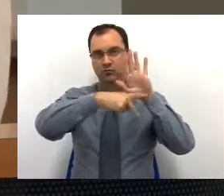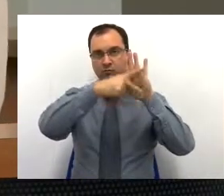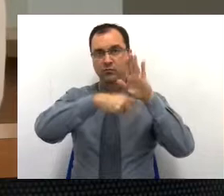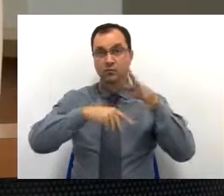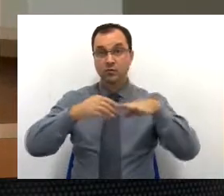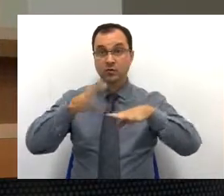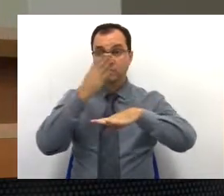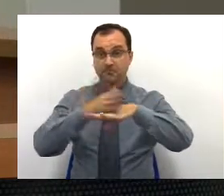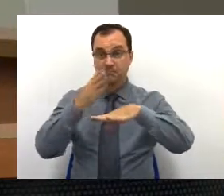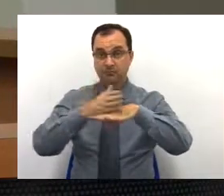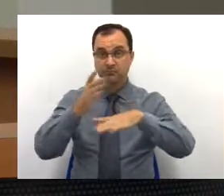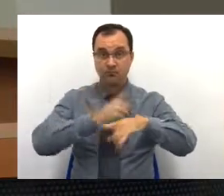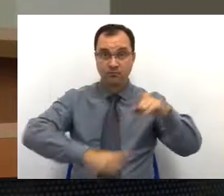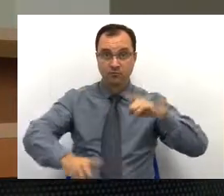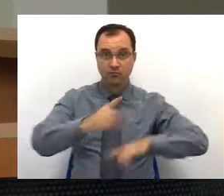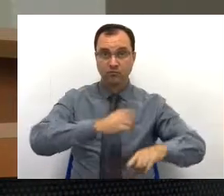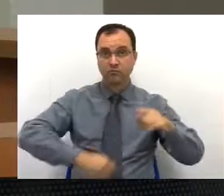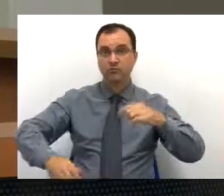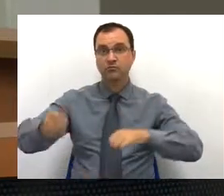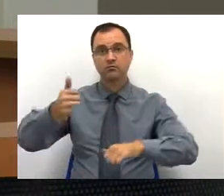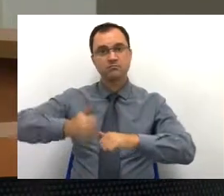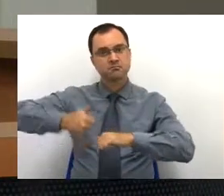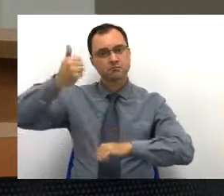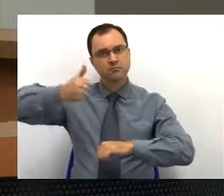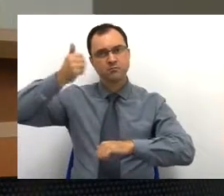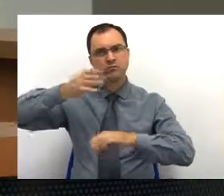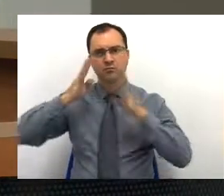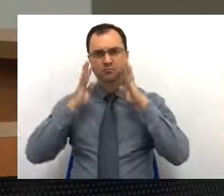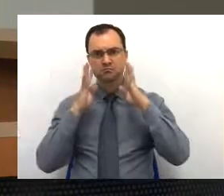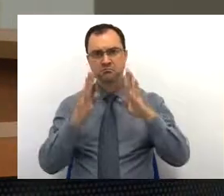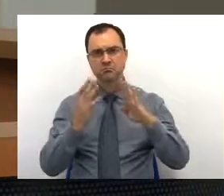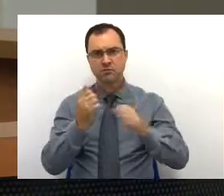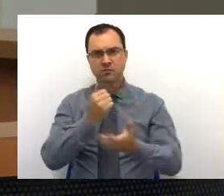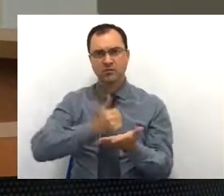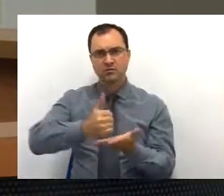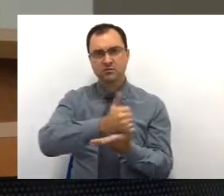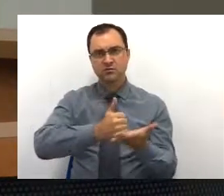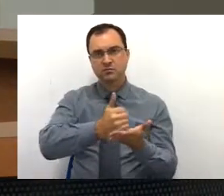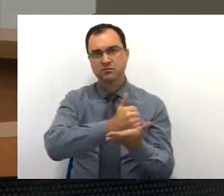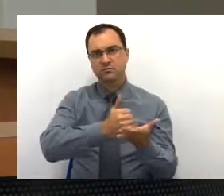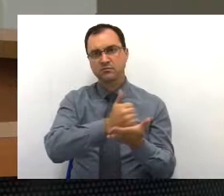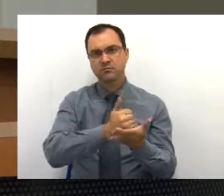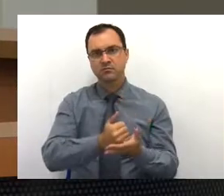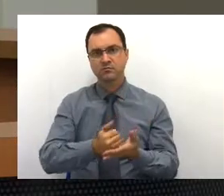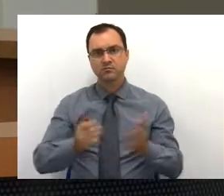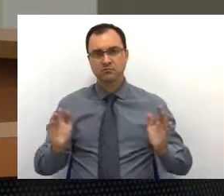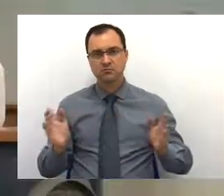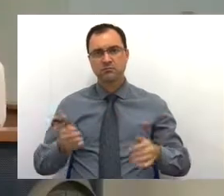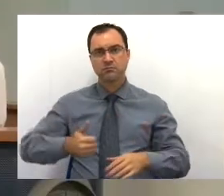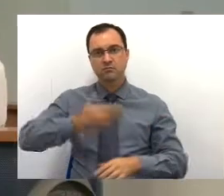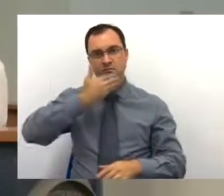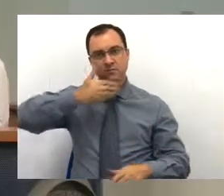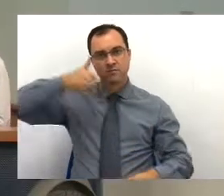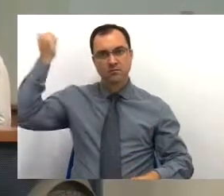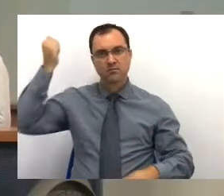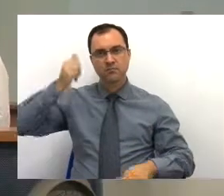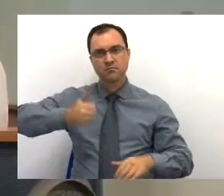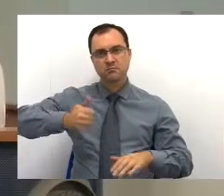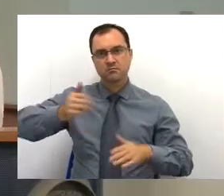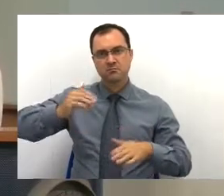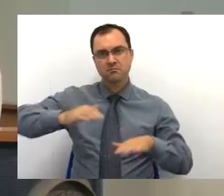Aperfeiçoamento da Gestão, Melhoria da Atenção Básica, Melhoria do Atendimento na Média e Alta